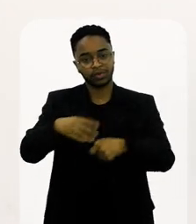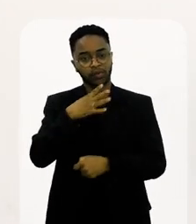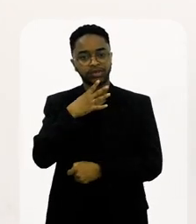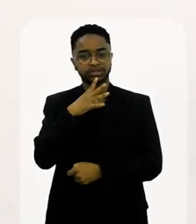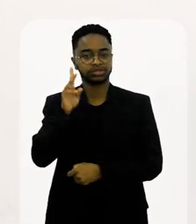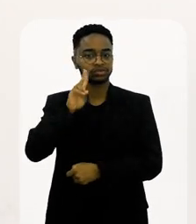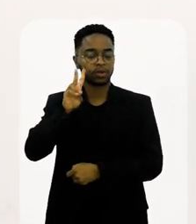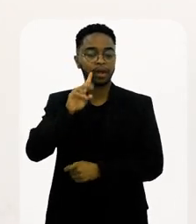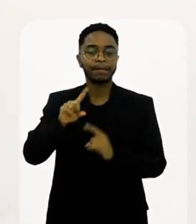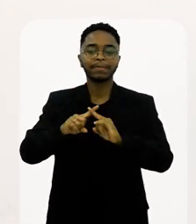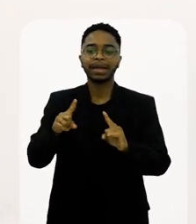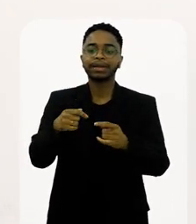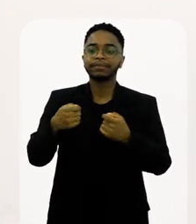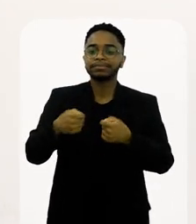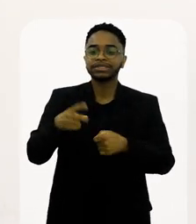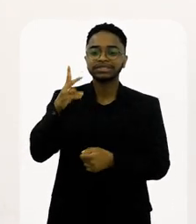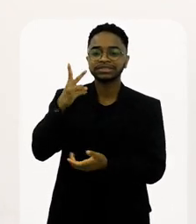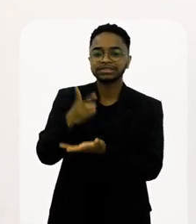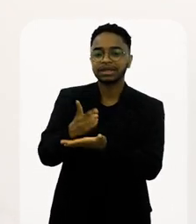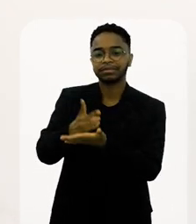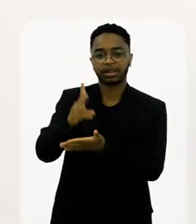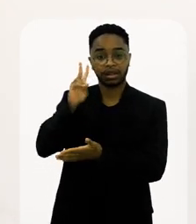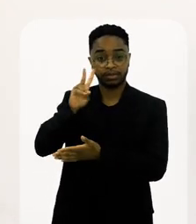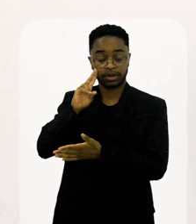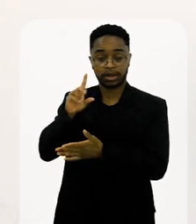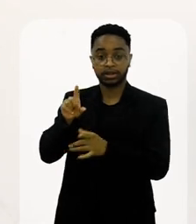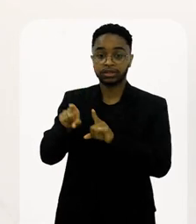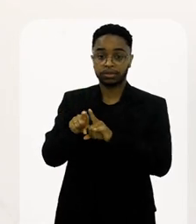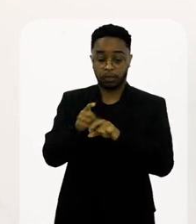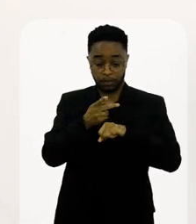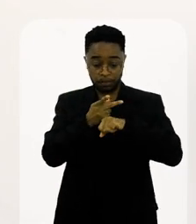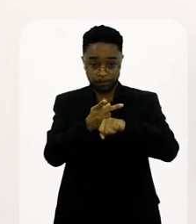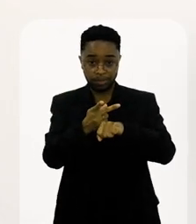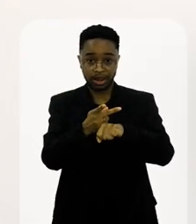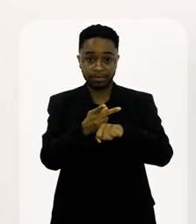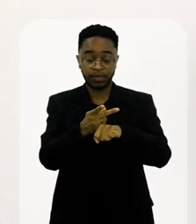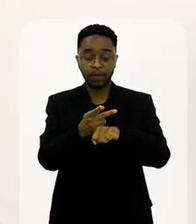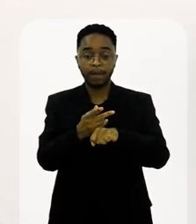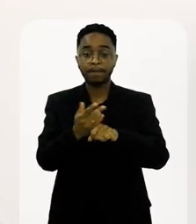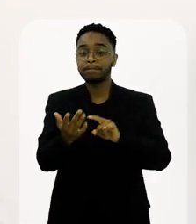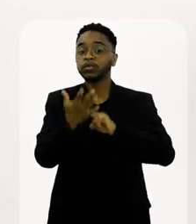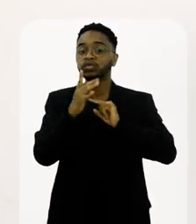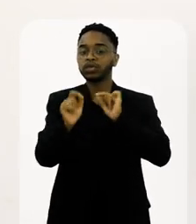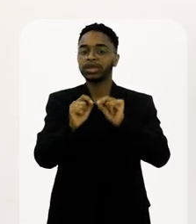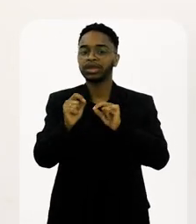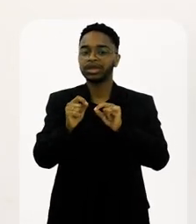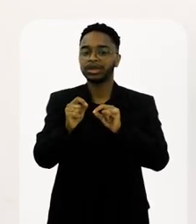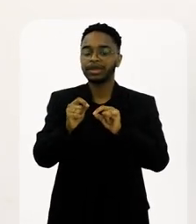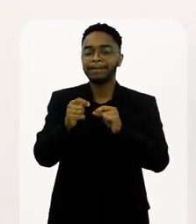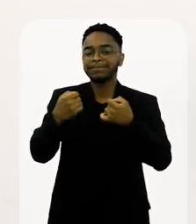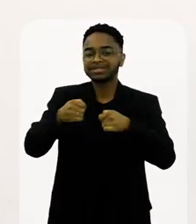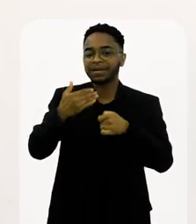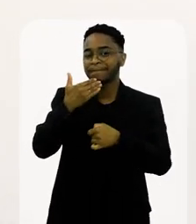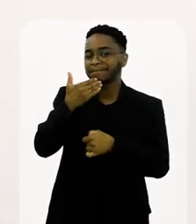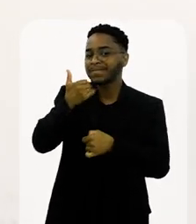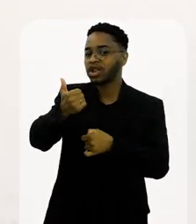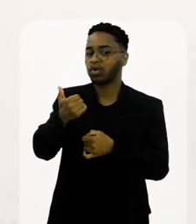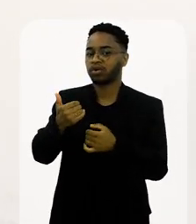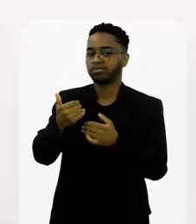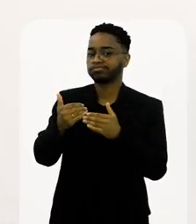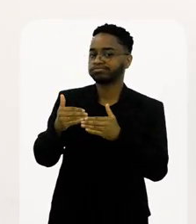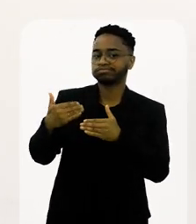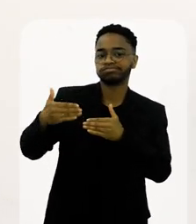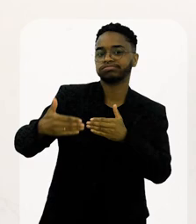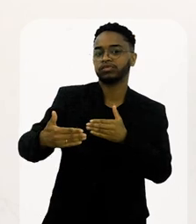história, mas sempre com uma ideia, e o estandarte me deu muito isso, de tentar fazer com que esse espetáculo seja melhor.